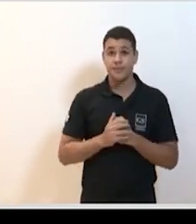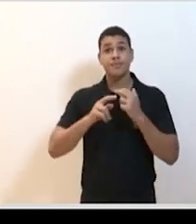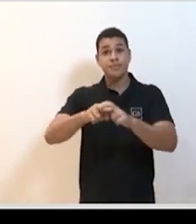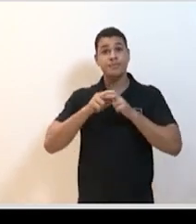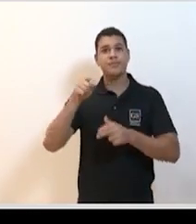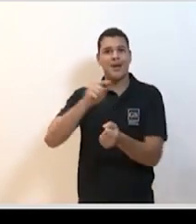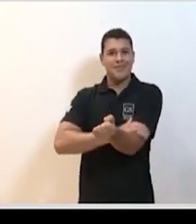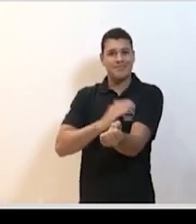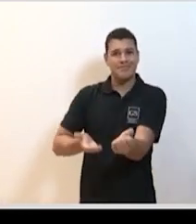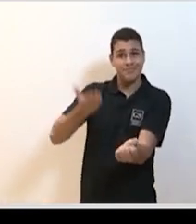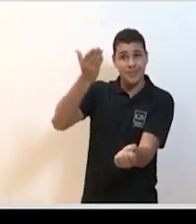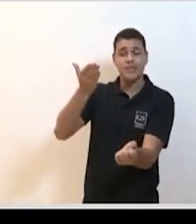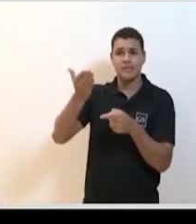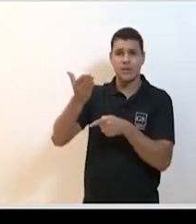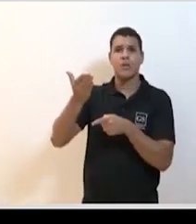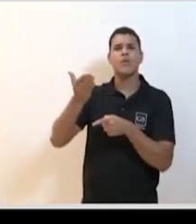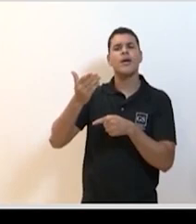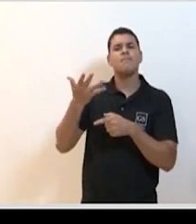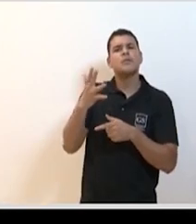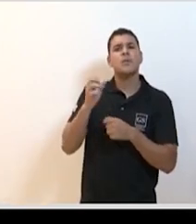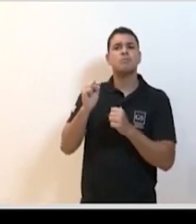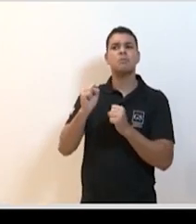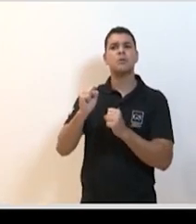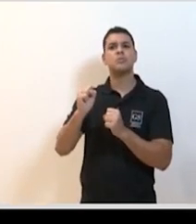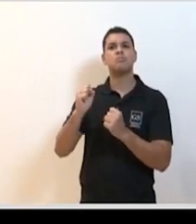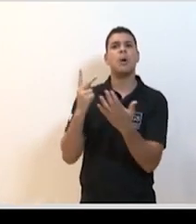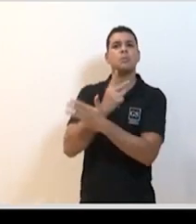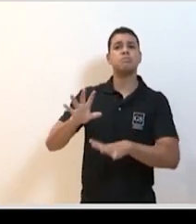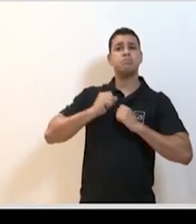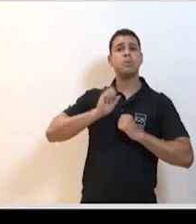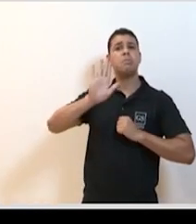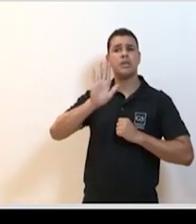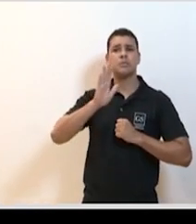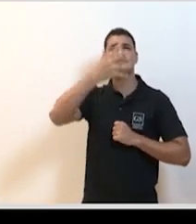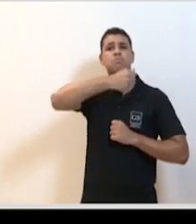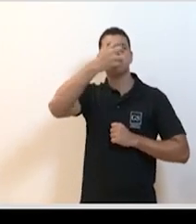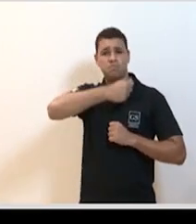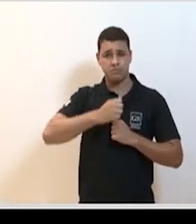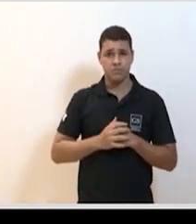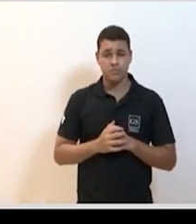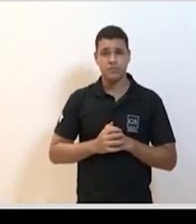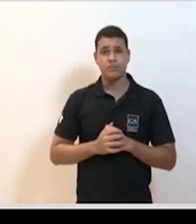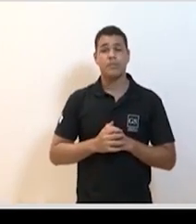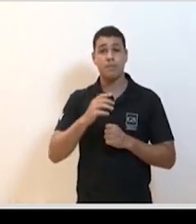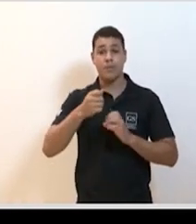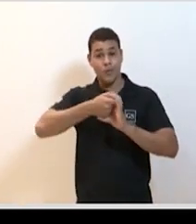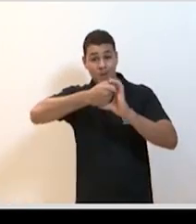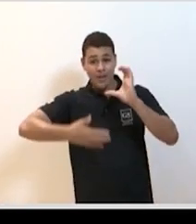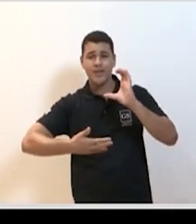relacionado especificamente aqui ao COVID-19. Pode passar o próximo, por favor. Agora, um aspecto que é fundamental